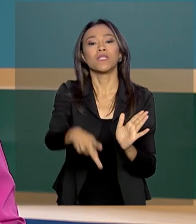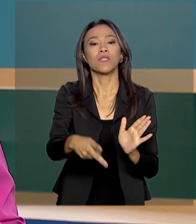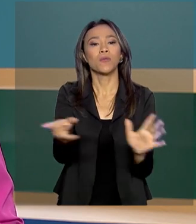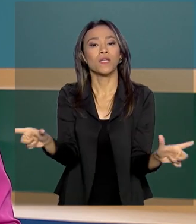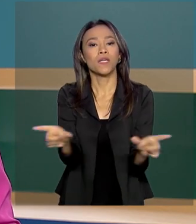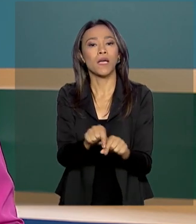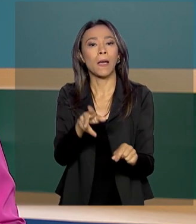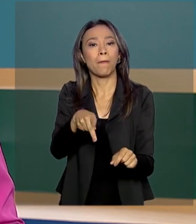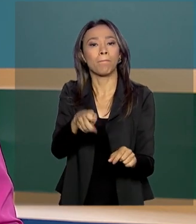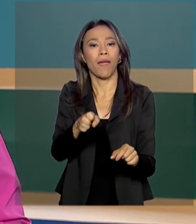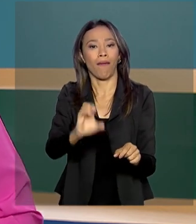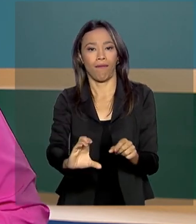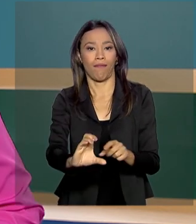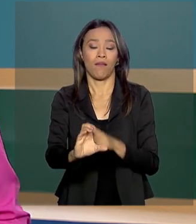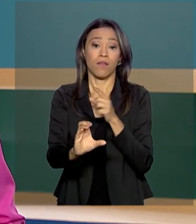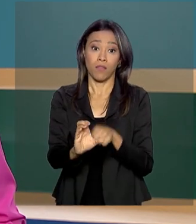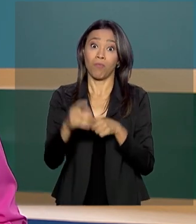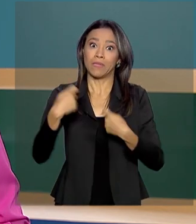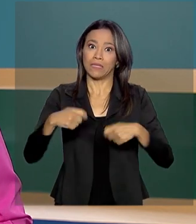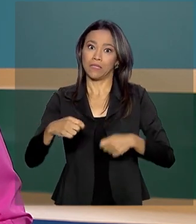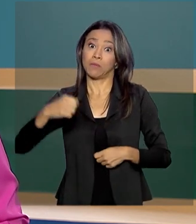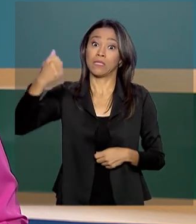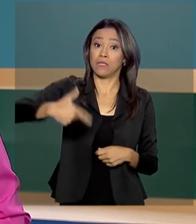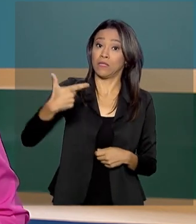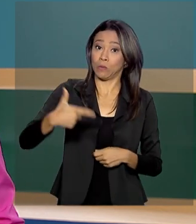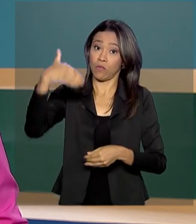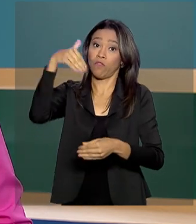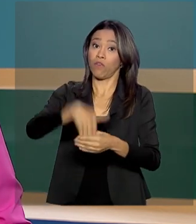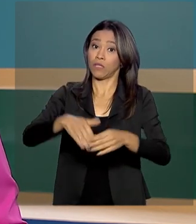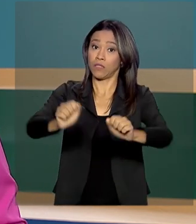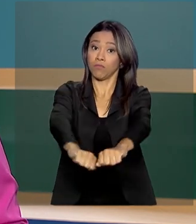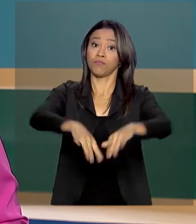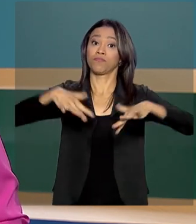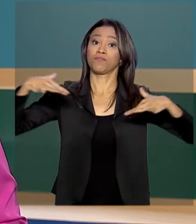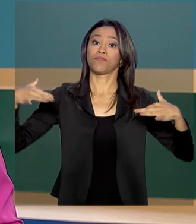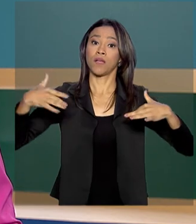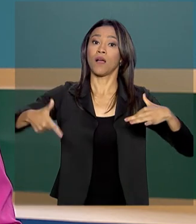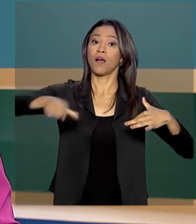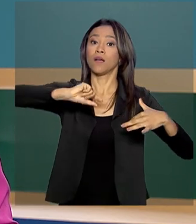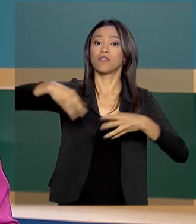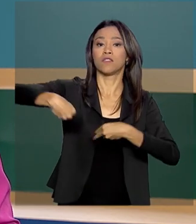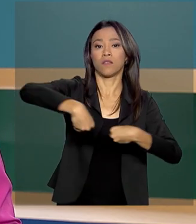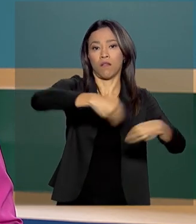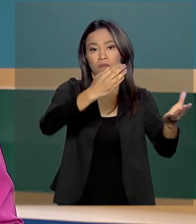proposta ainda precisa passar por uma segunda votação no Plenário, antes de seguir para a Câmara.